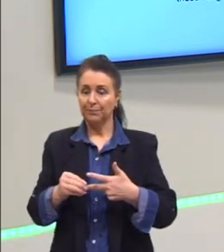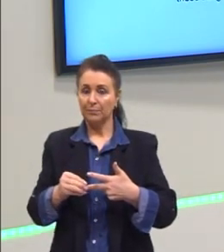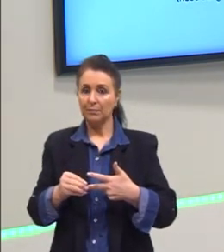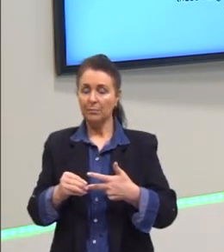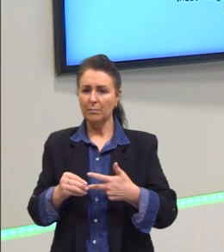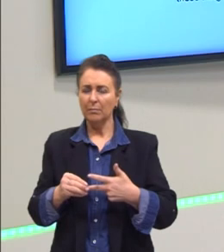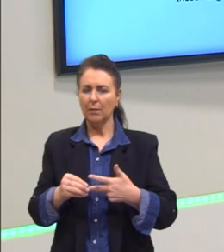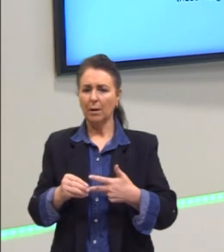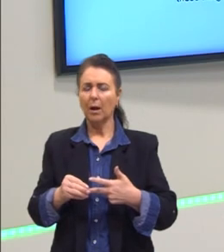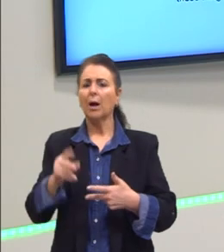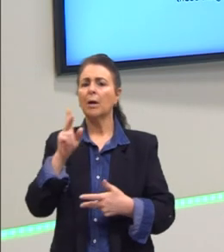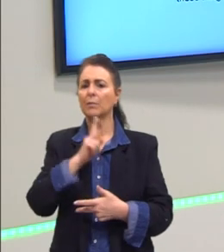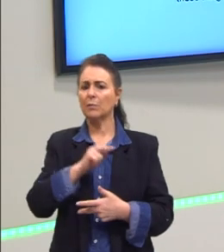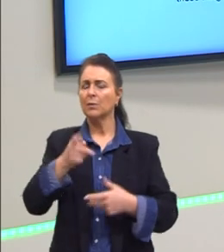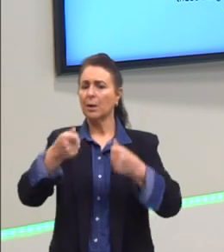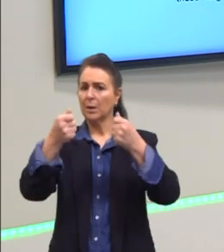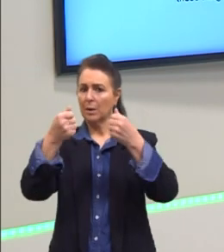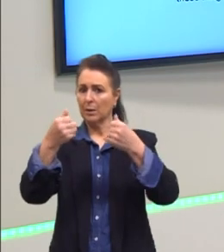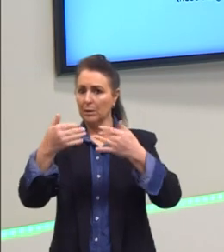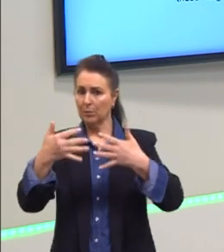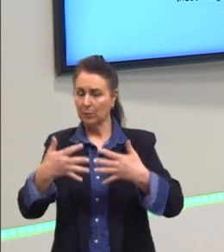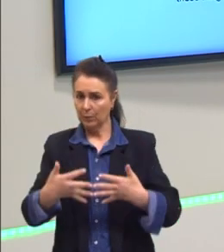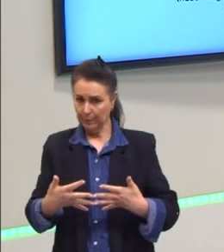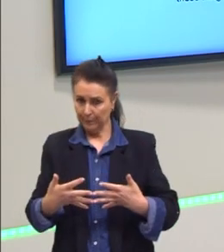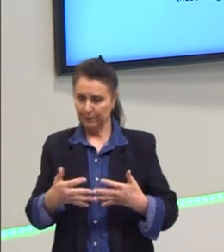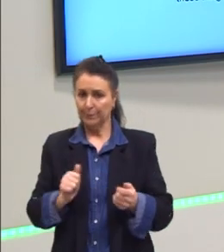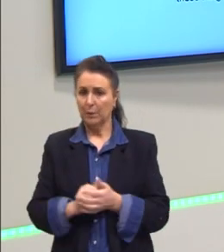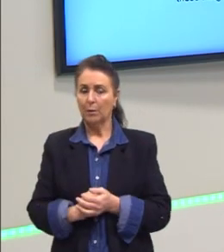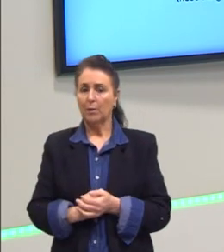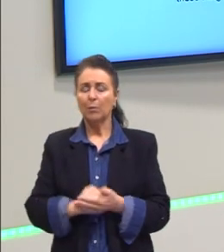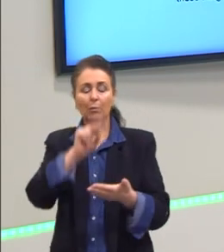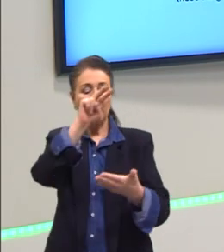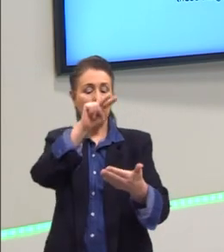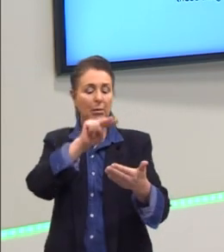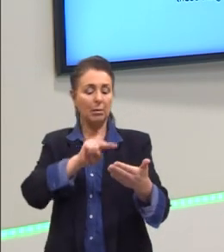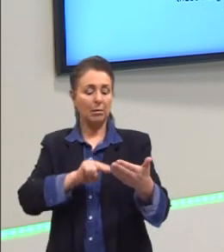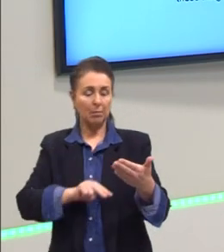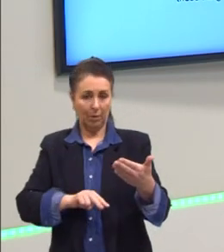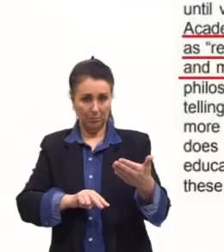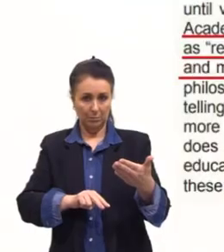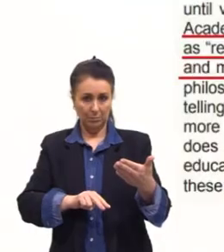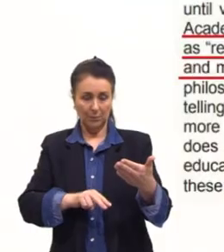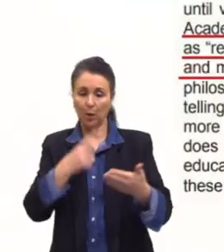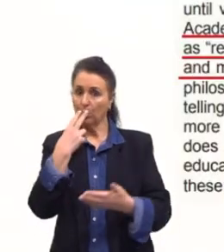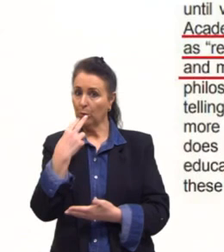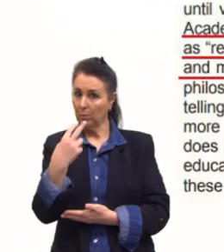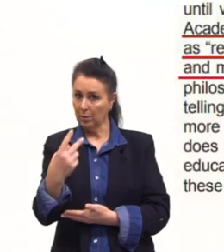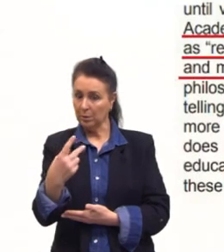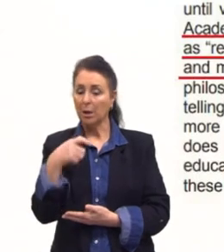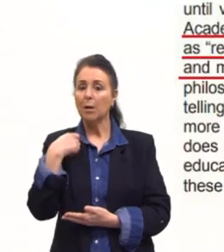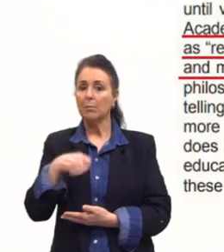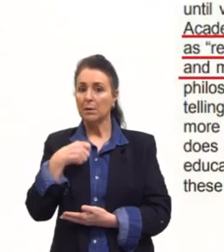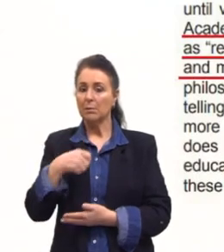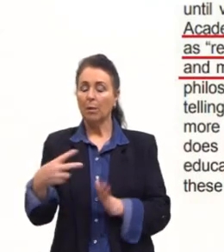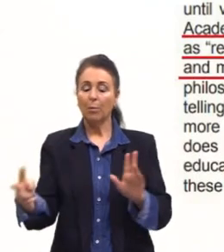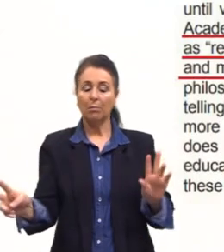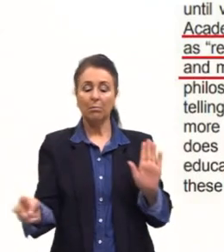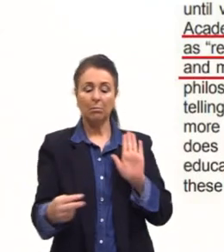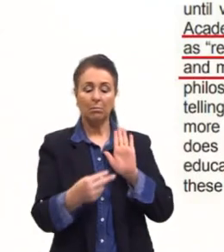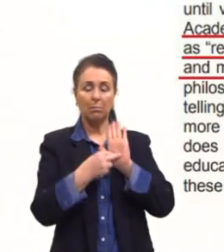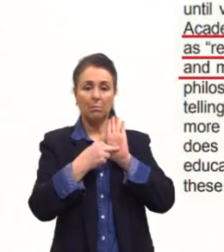Lembra que eu comentei com vocês que quando nós vamos ler uma questão da língua inglesa, nós precisamos nos atentar